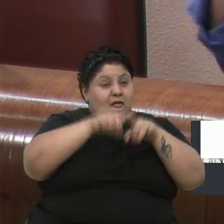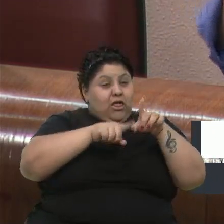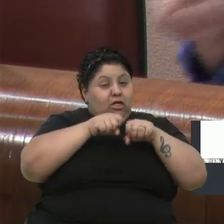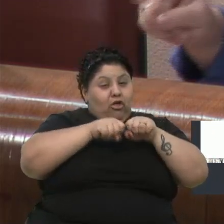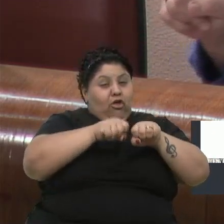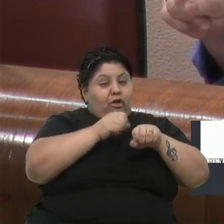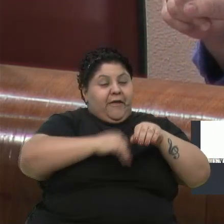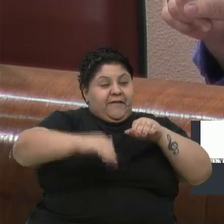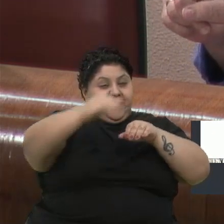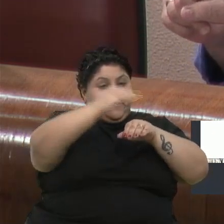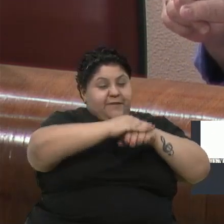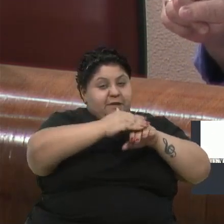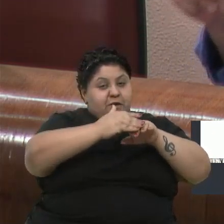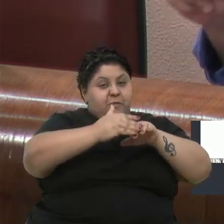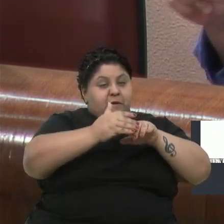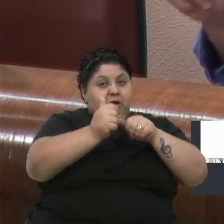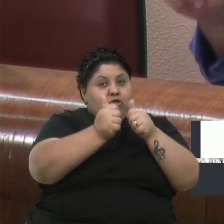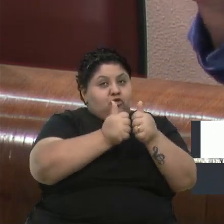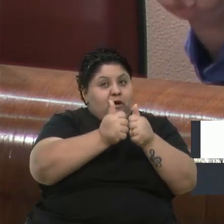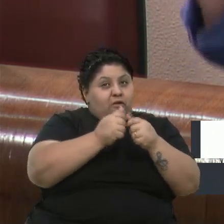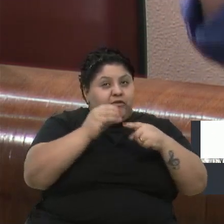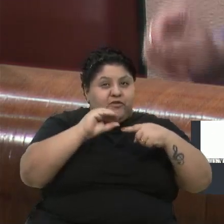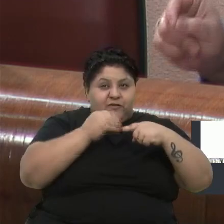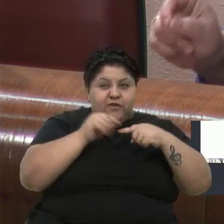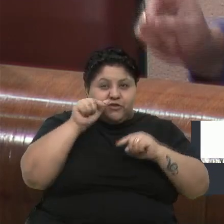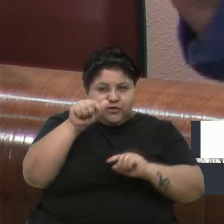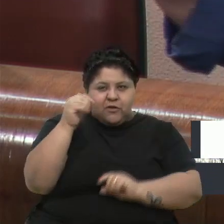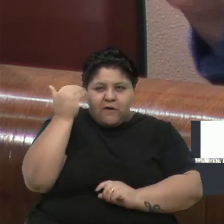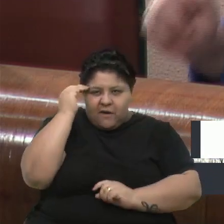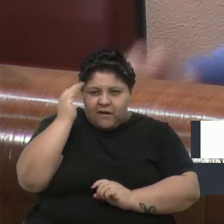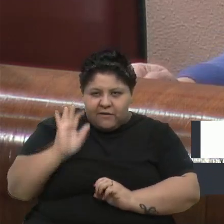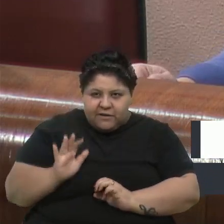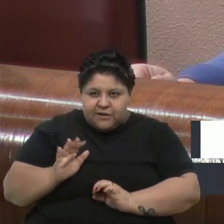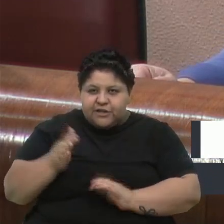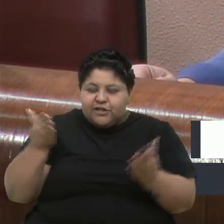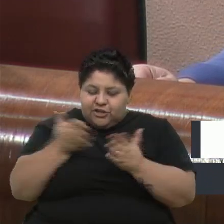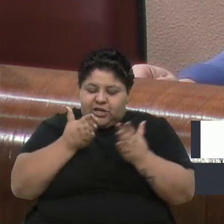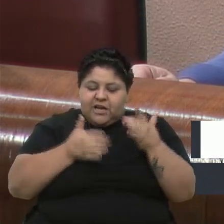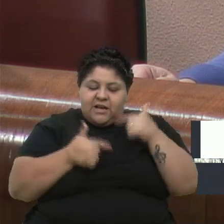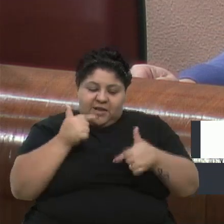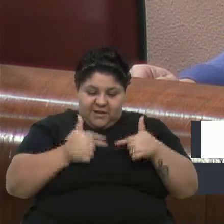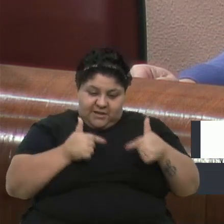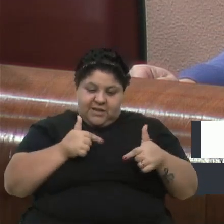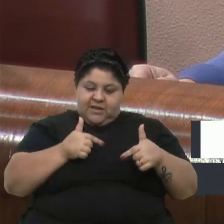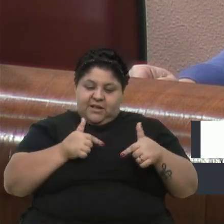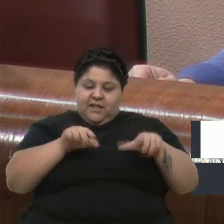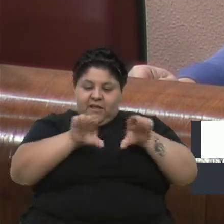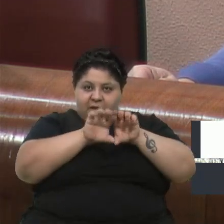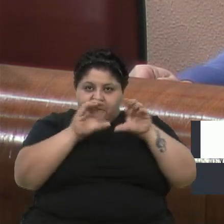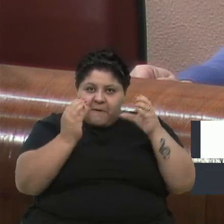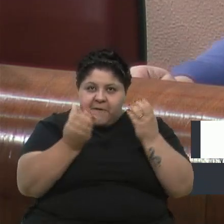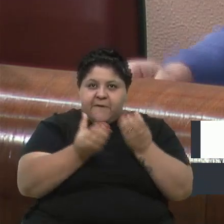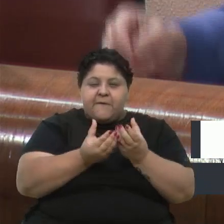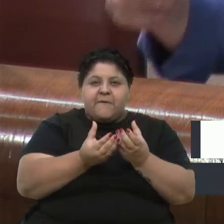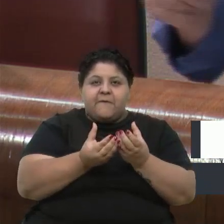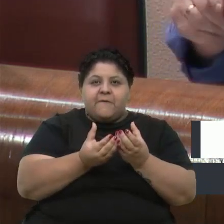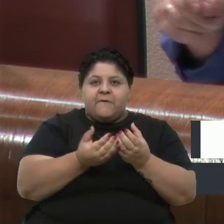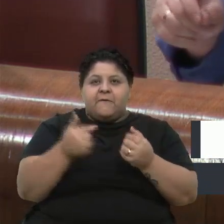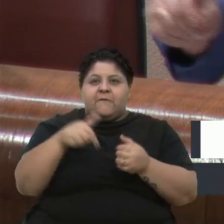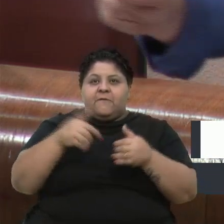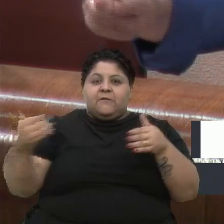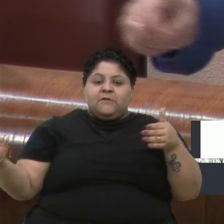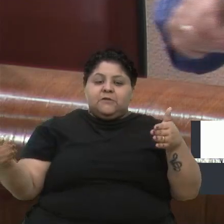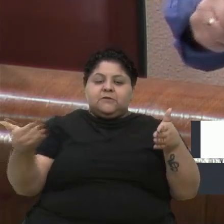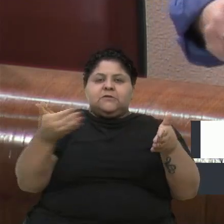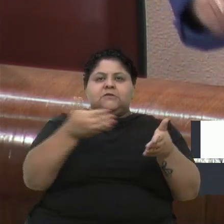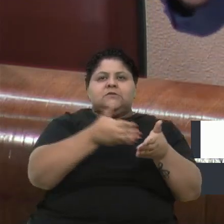do feijão. Sabe, o senhor tenho certeza que já discutiu isso com a sua comunidade. E aí veio aqui dizer que